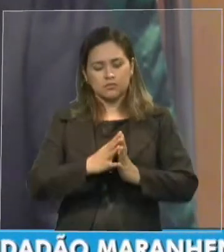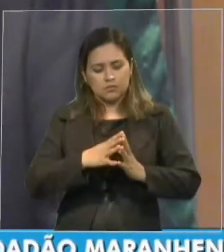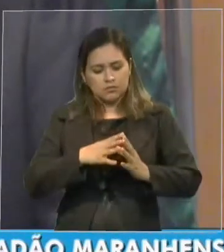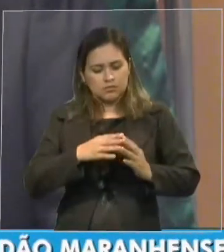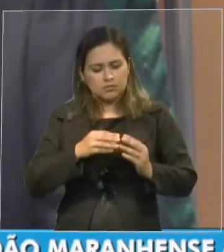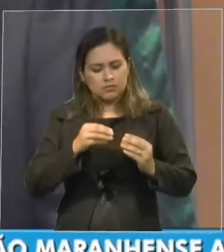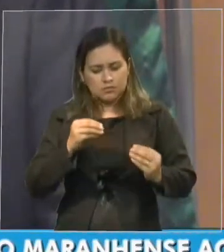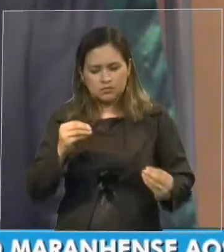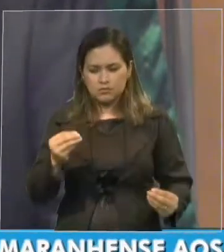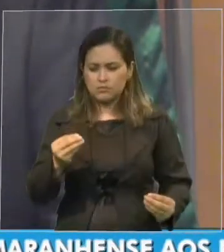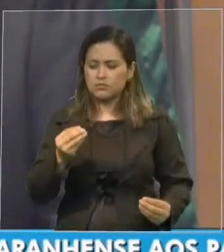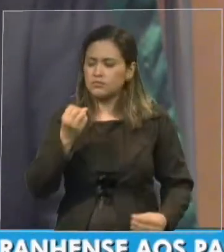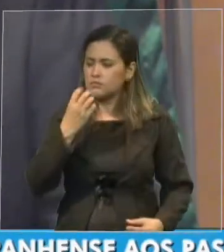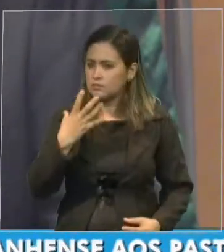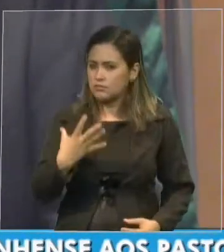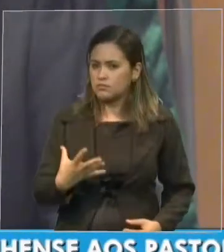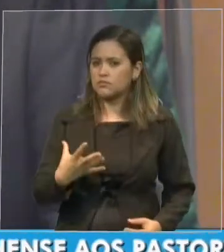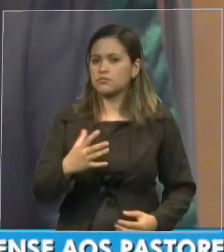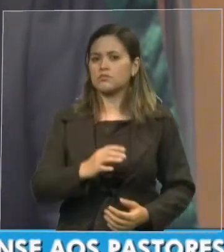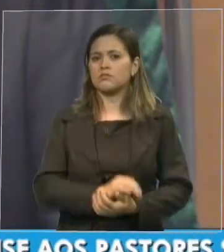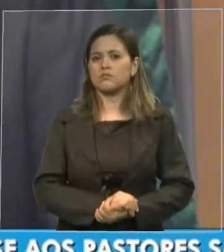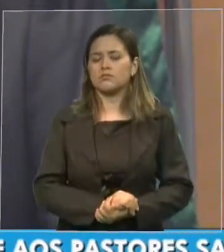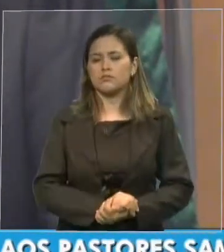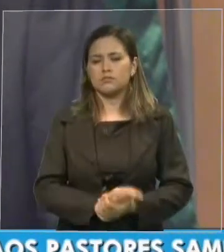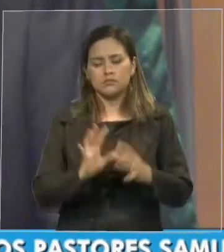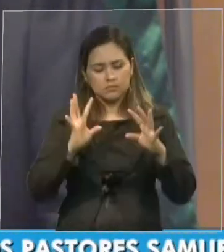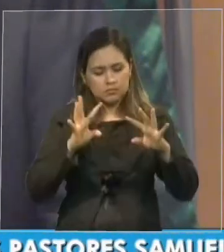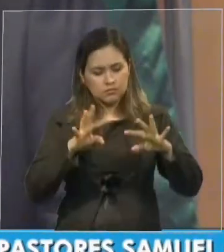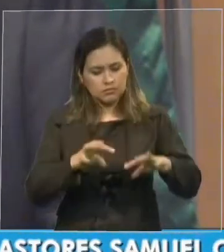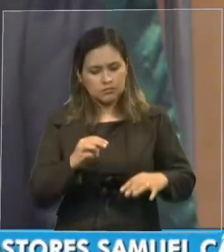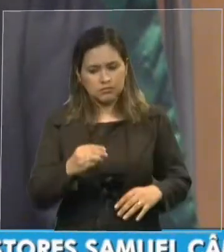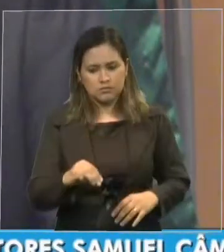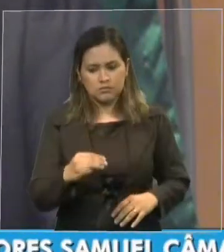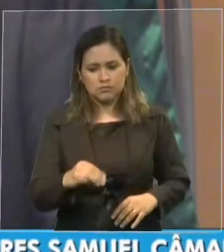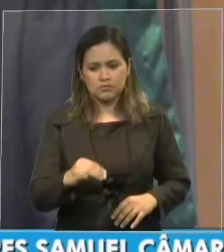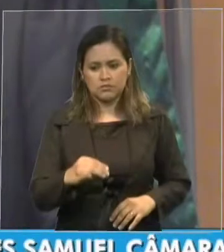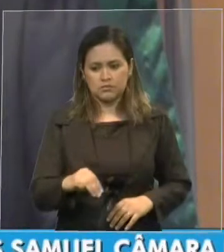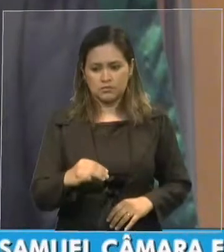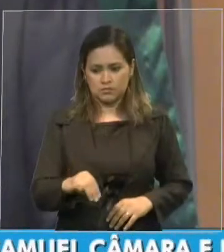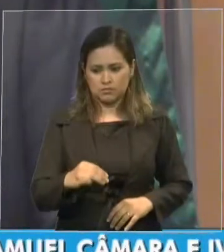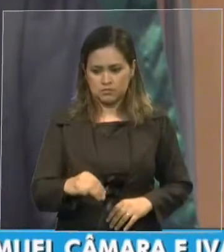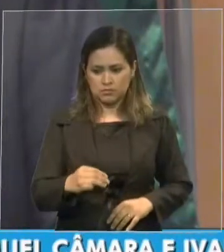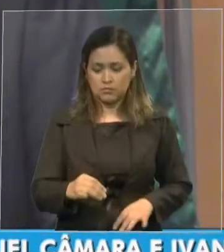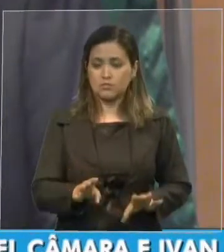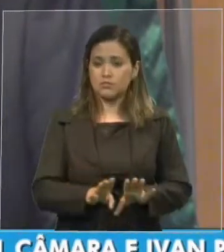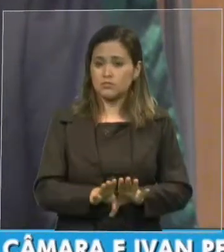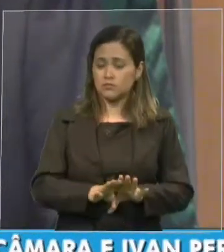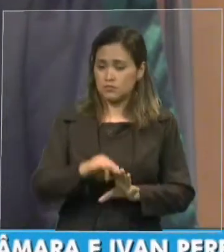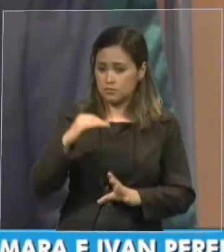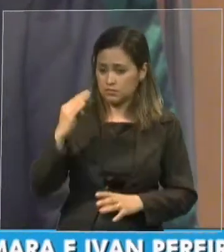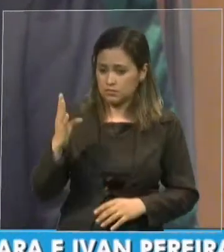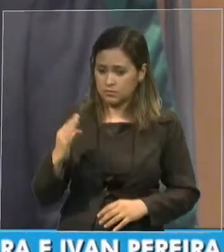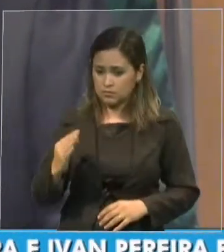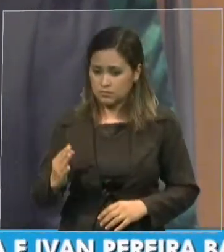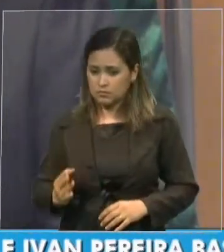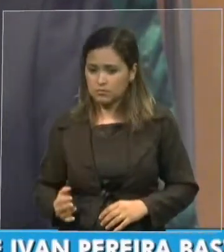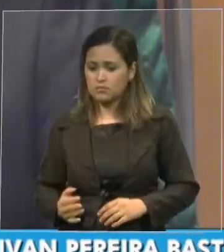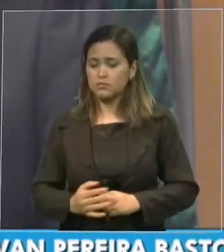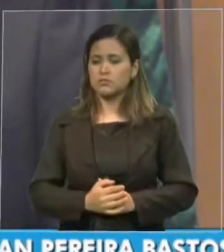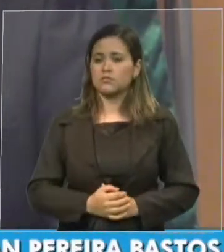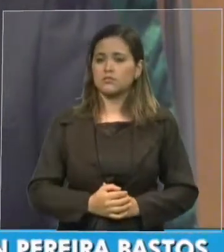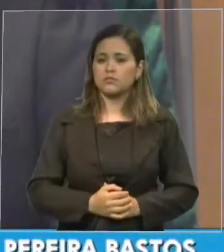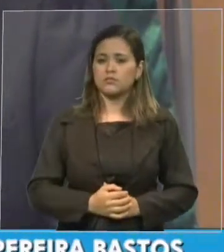olhando o Maranhão, mas antenada com o restante do Brasil e descobrindo